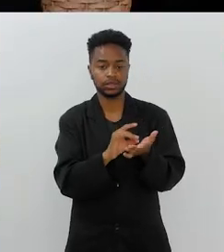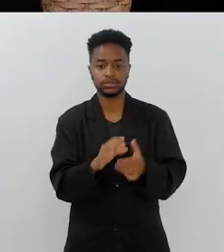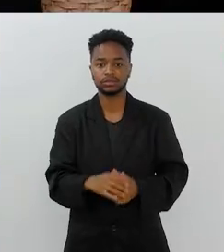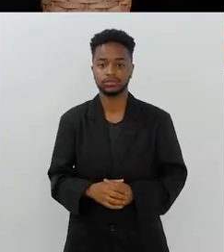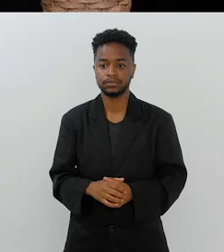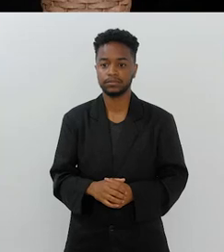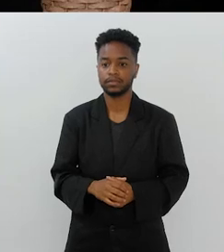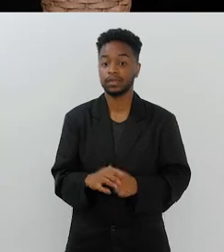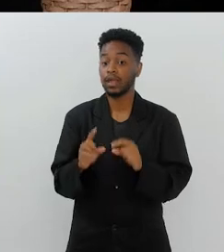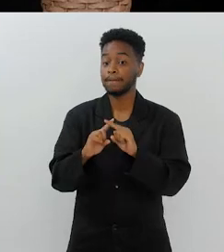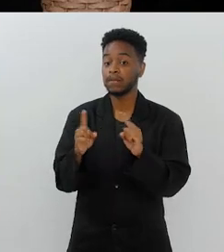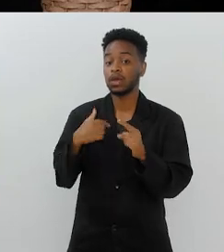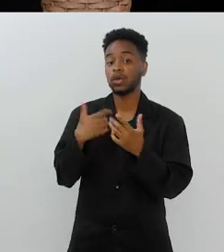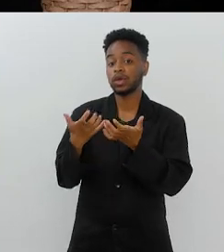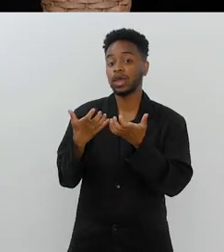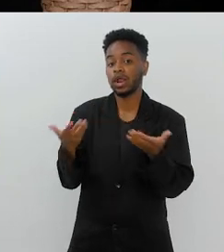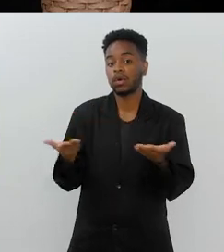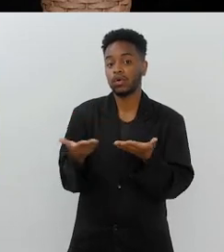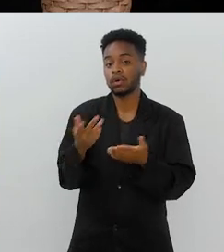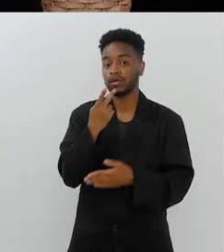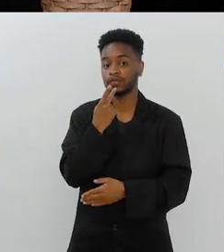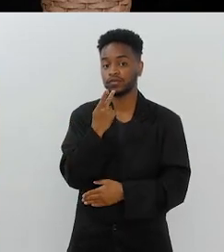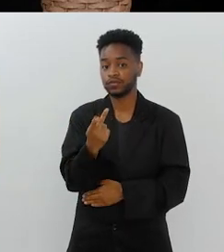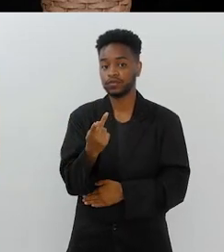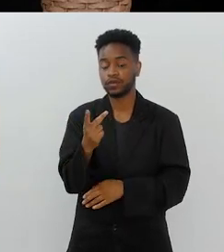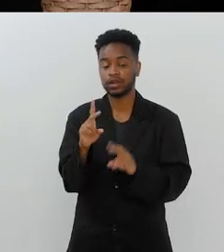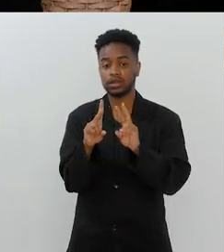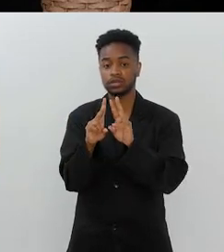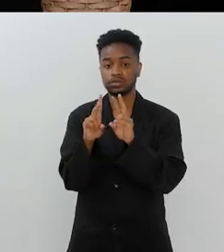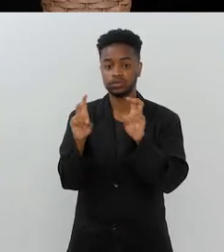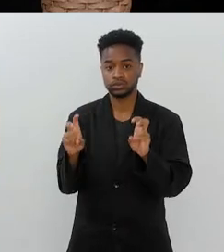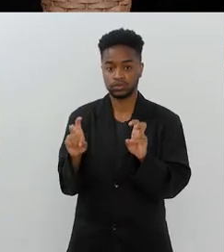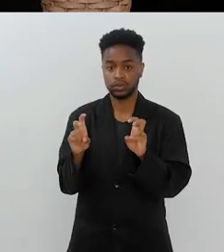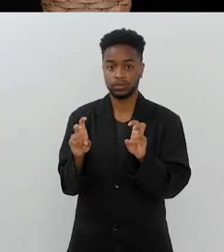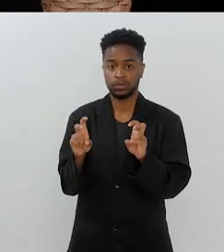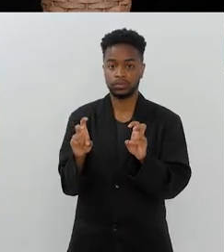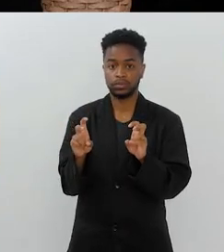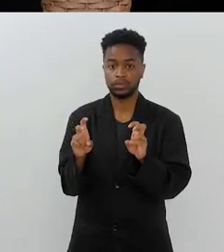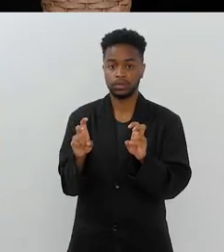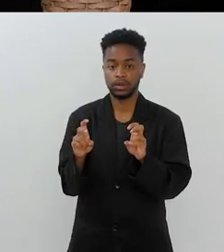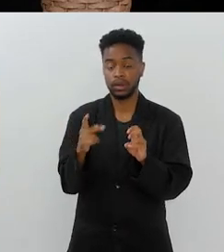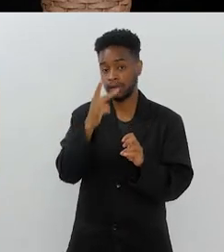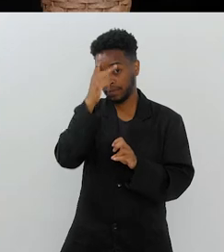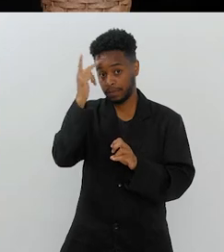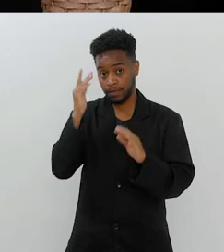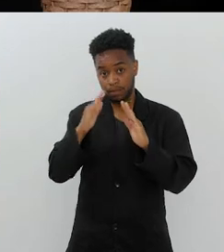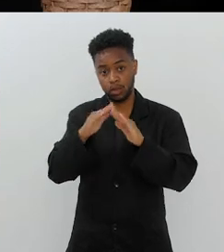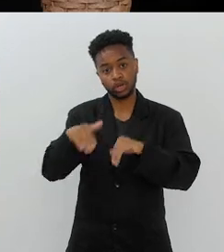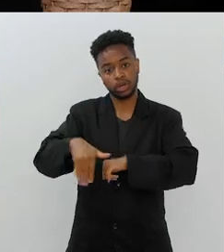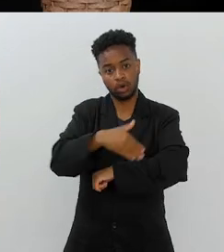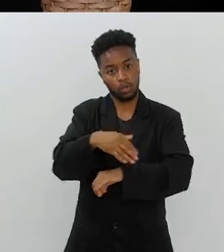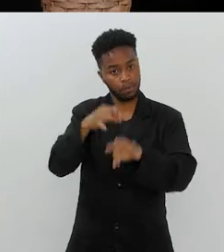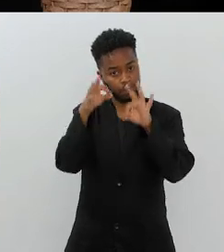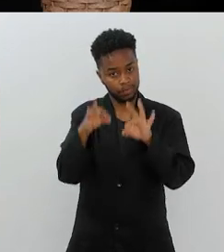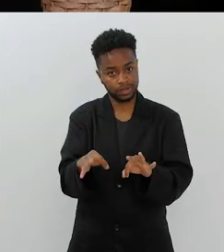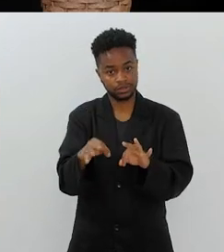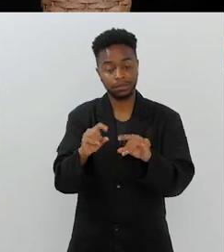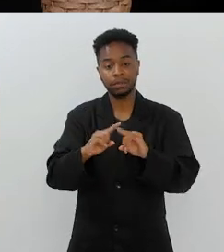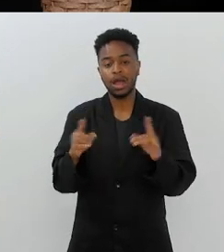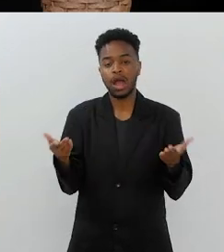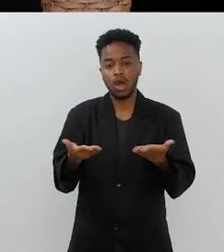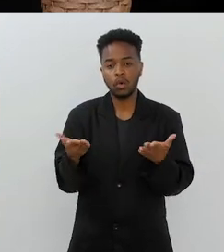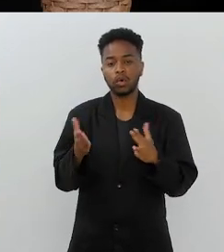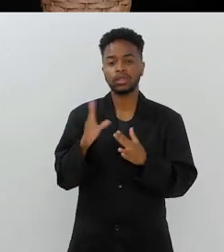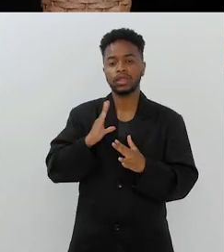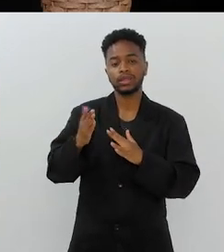Mas eu queria, Tânia, falar agora sobre esse morador de rua mesmo.